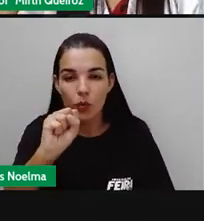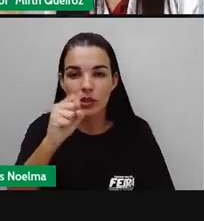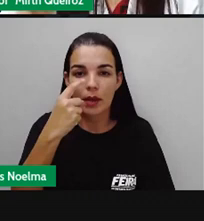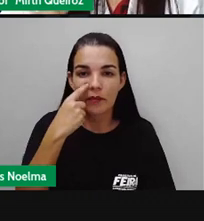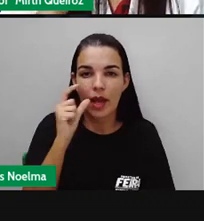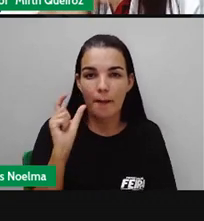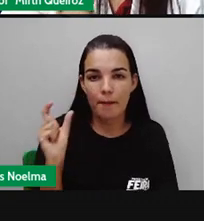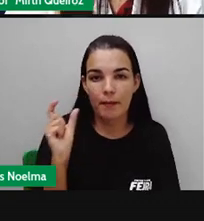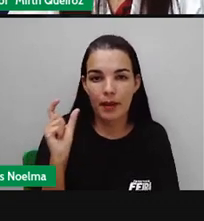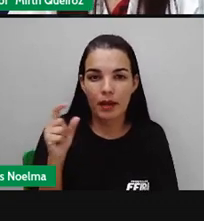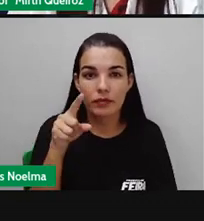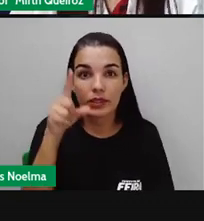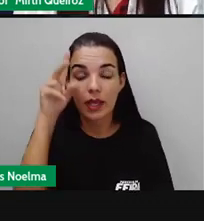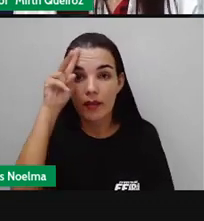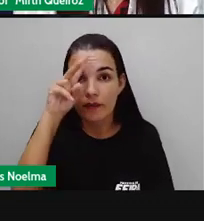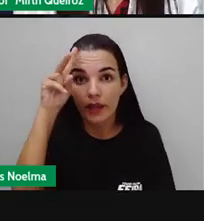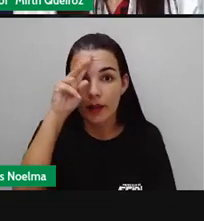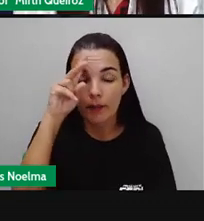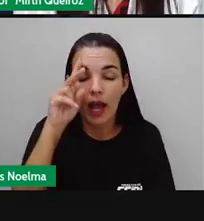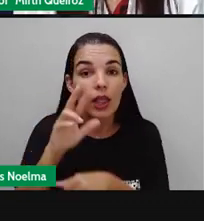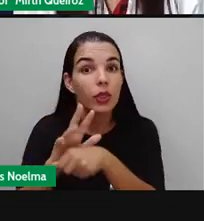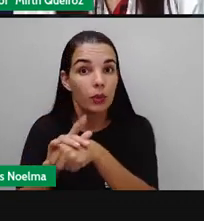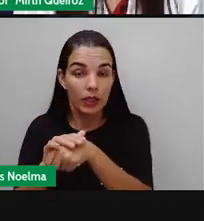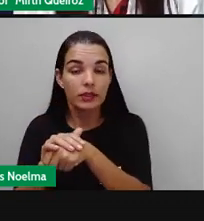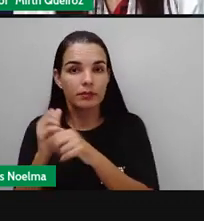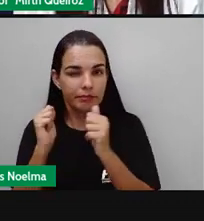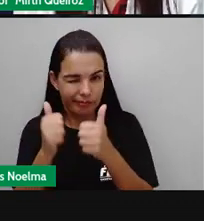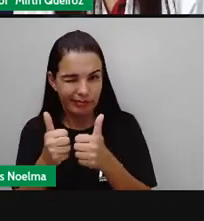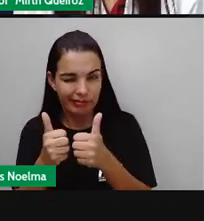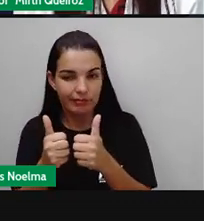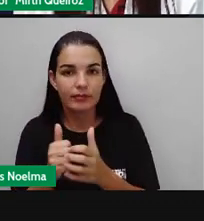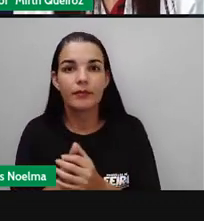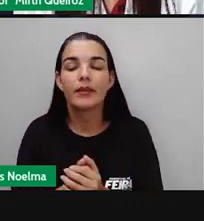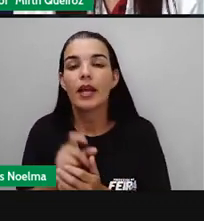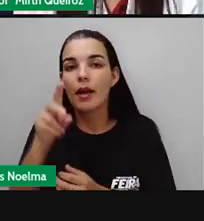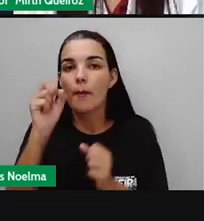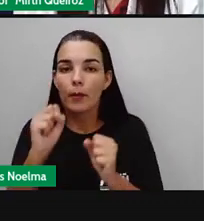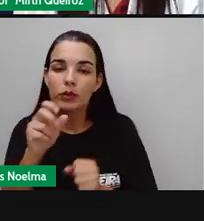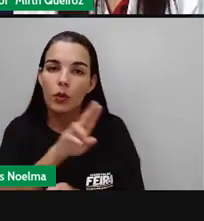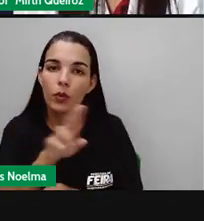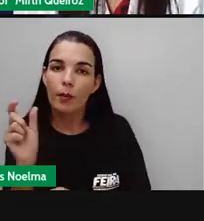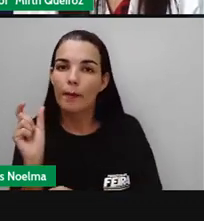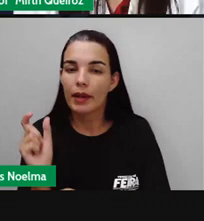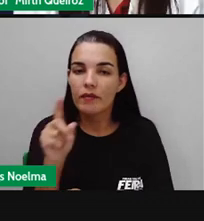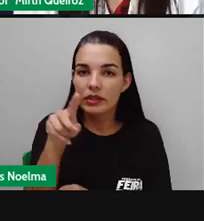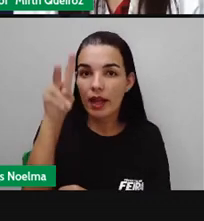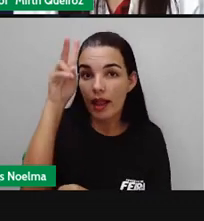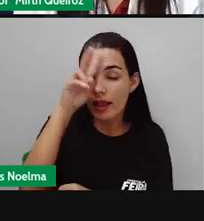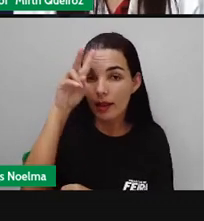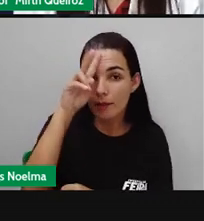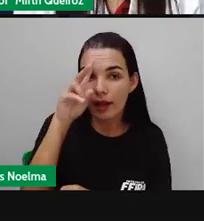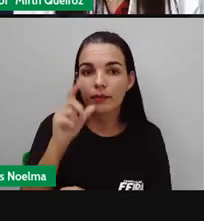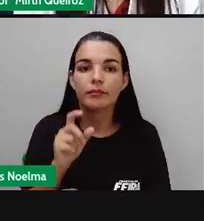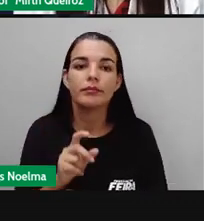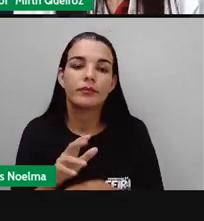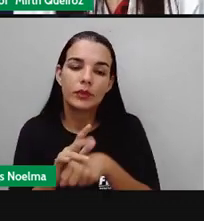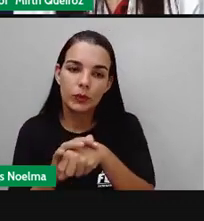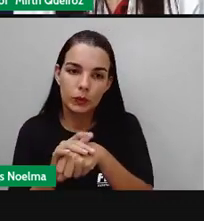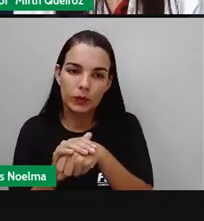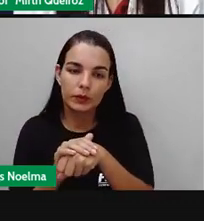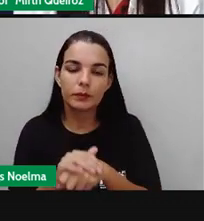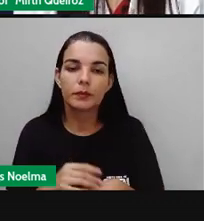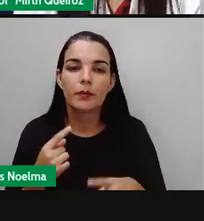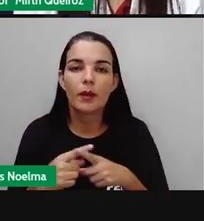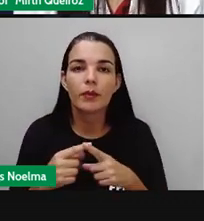patogênico, vocês vão lembrar aí já de doenças, certo? Micro-organismos patogênicos são organismos causadores de doenças,